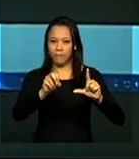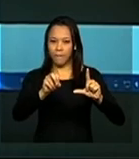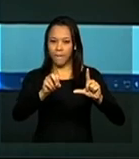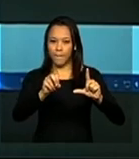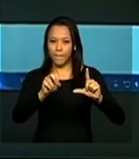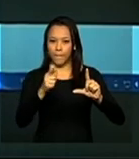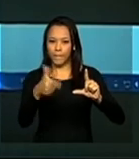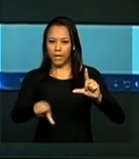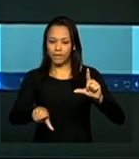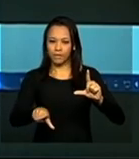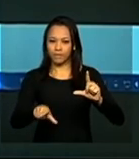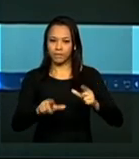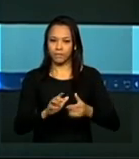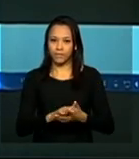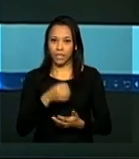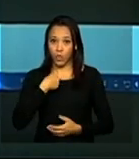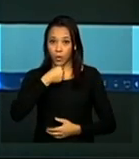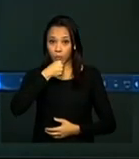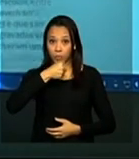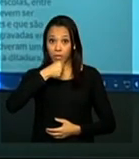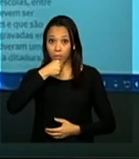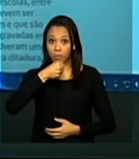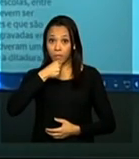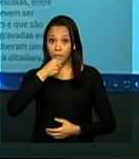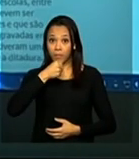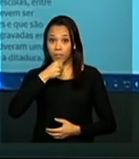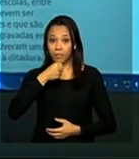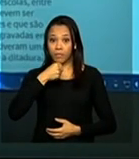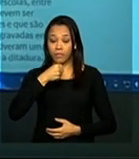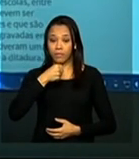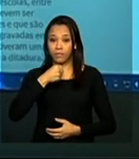Vai para os depoimentos, que eu acho que é importante para ver.